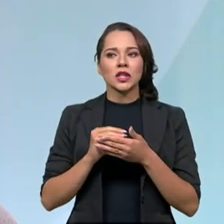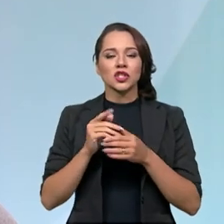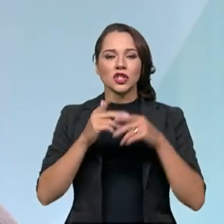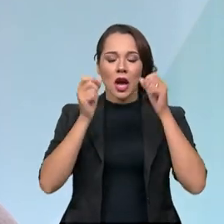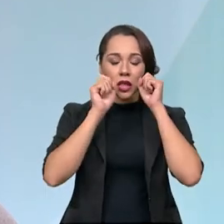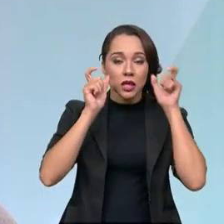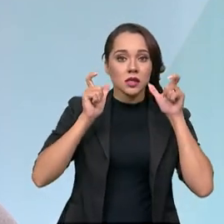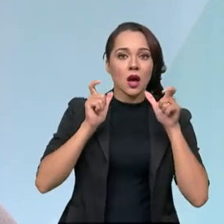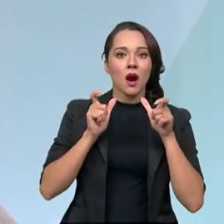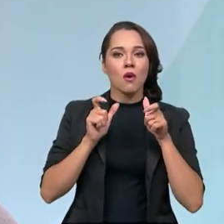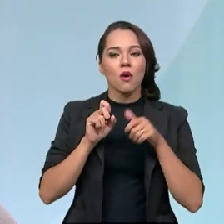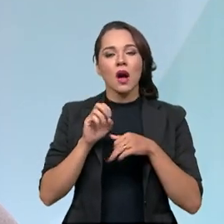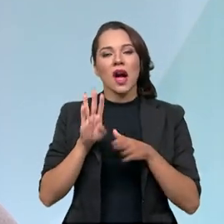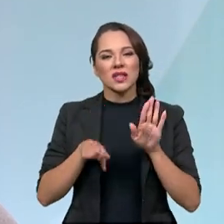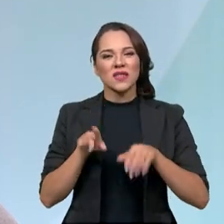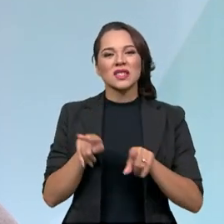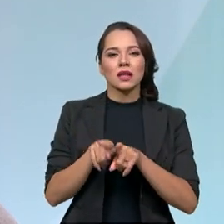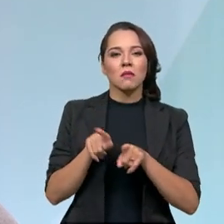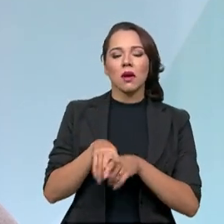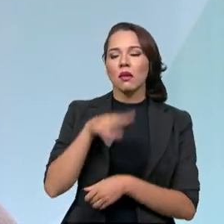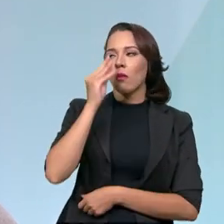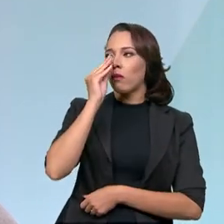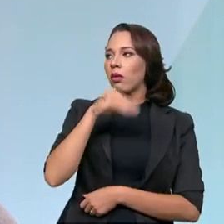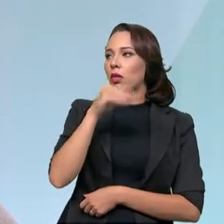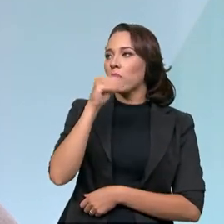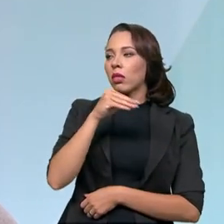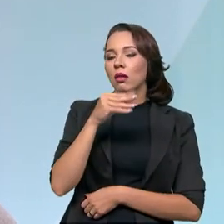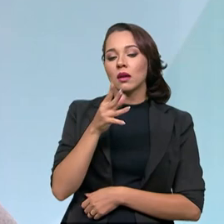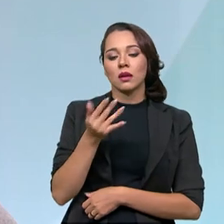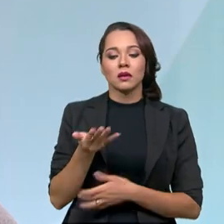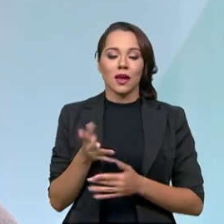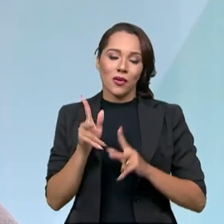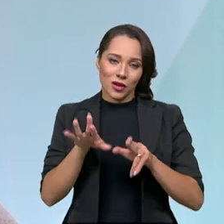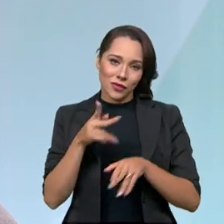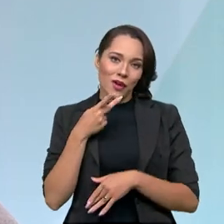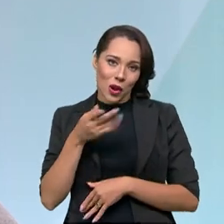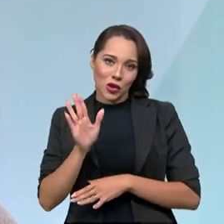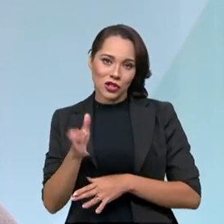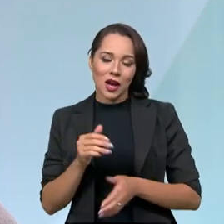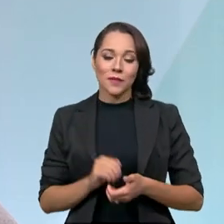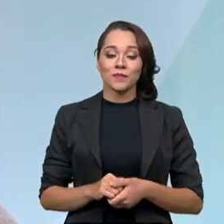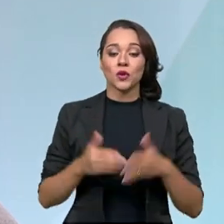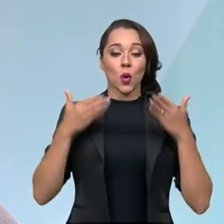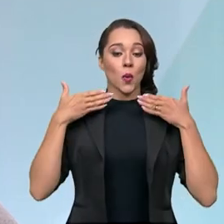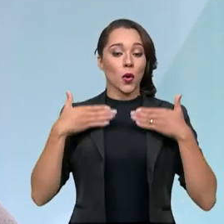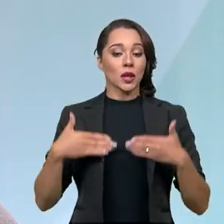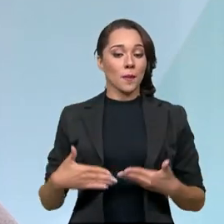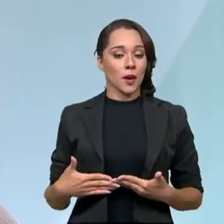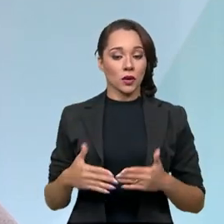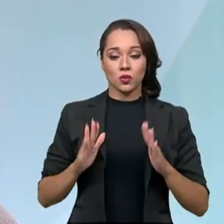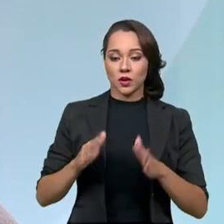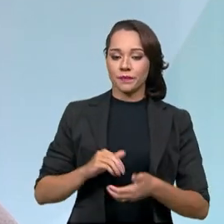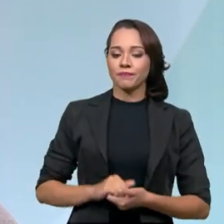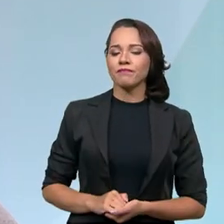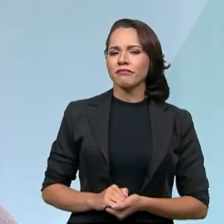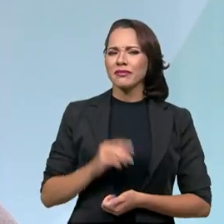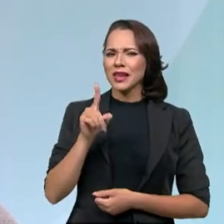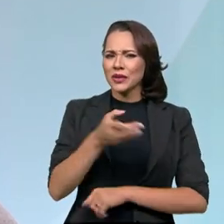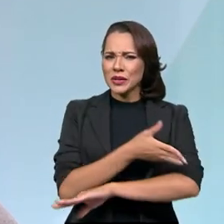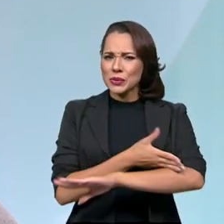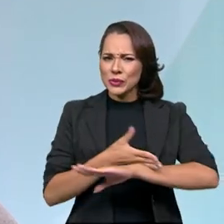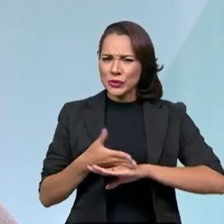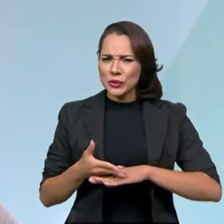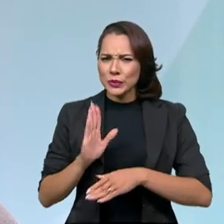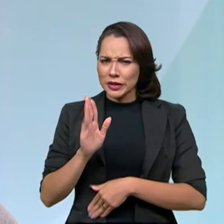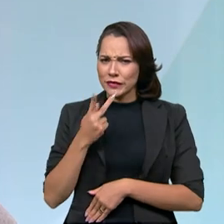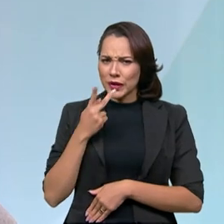desatenção, mas também muito da questão da negligência. Ou seja, aí você mencionou a questão da postura ou comportamento. Então, essas práticas que